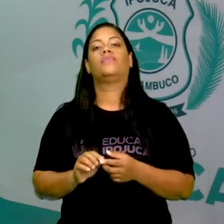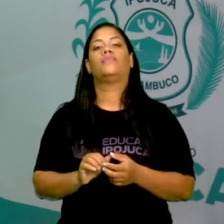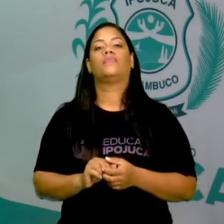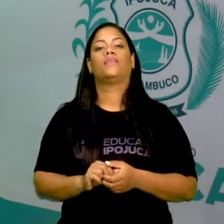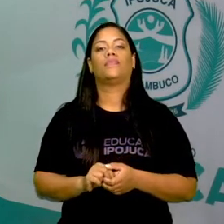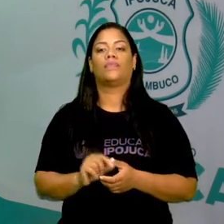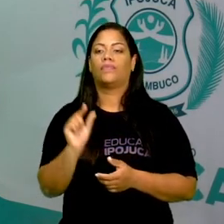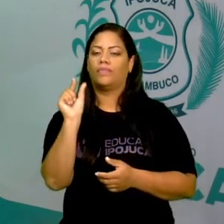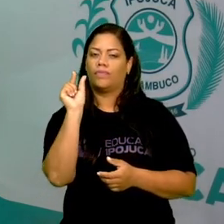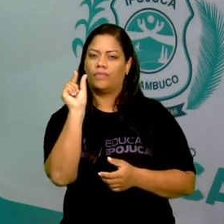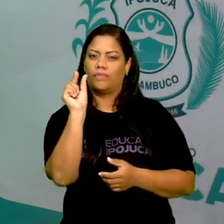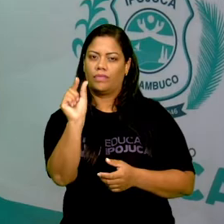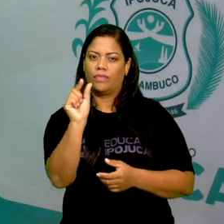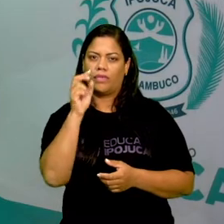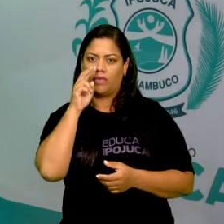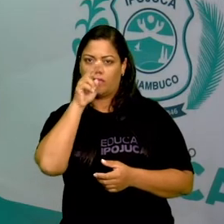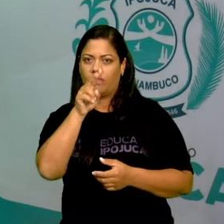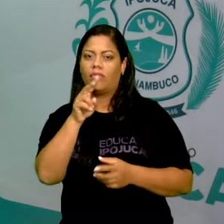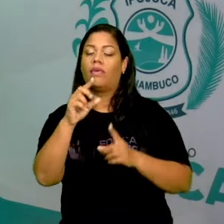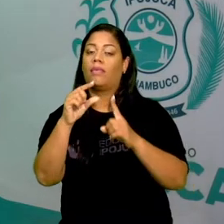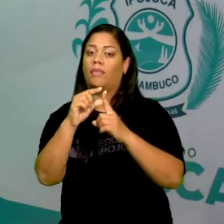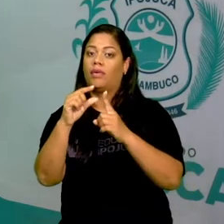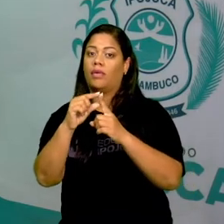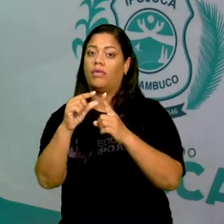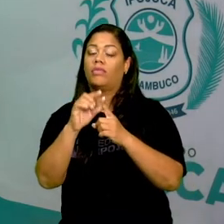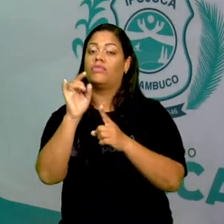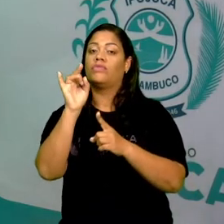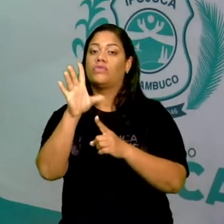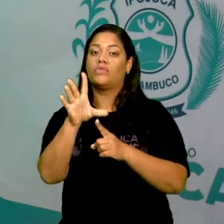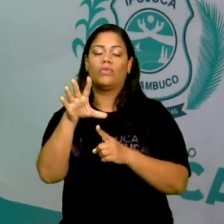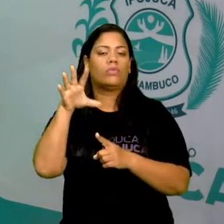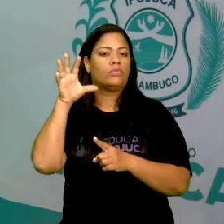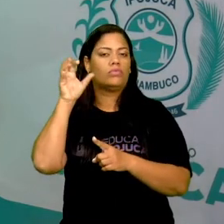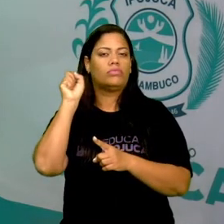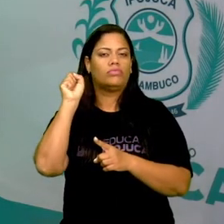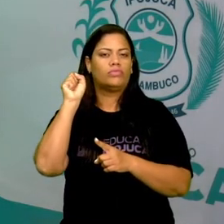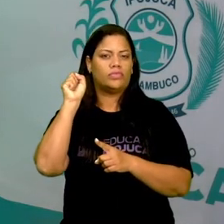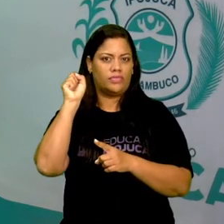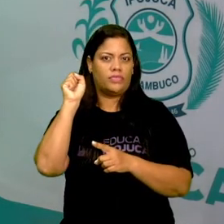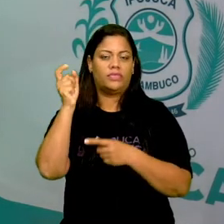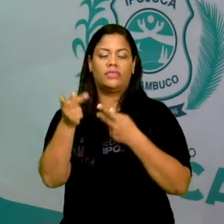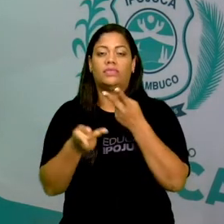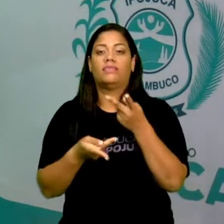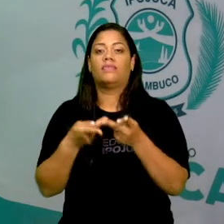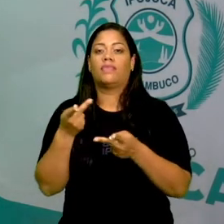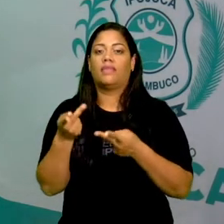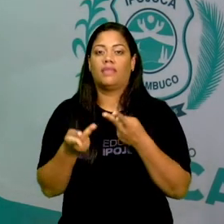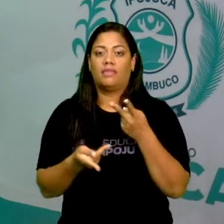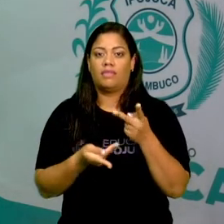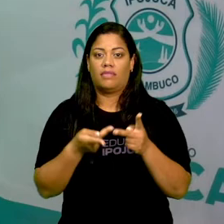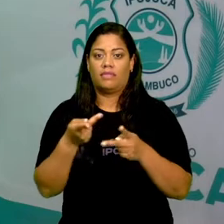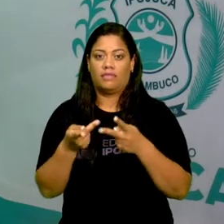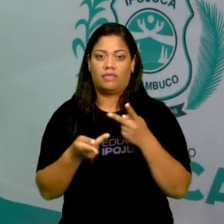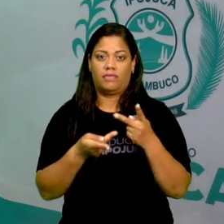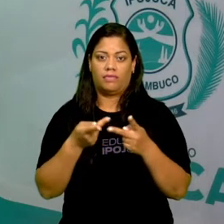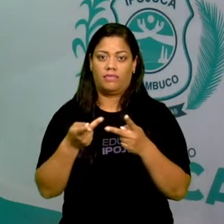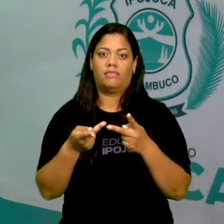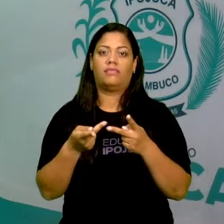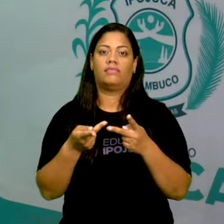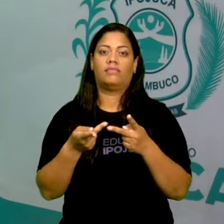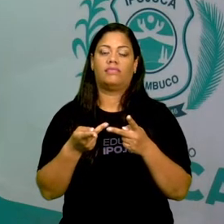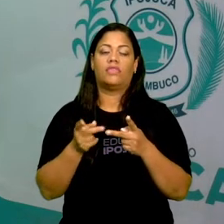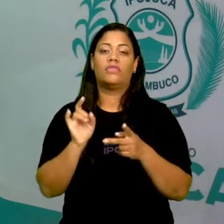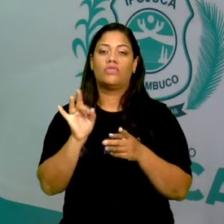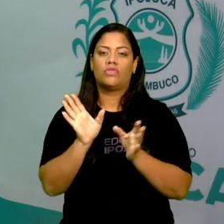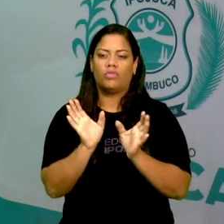tônica da palavra. Porém, o som, a sonoridade a ser pronunciada, vai ser